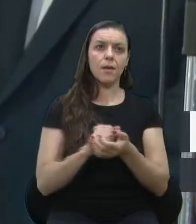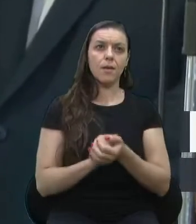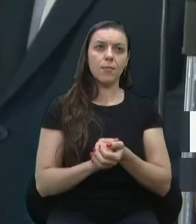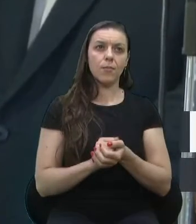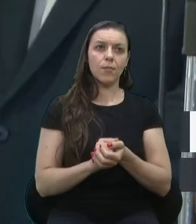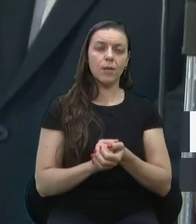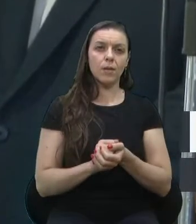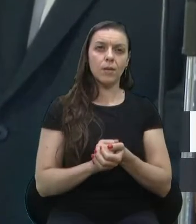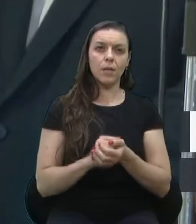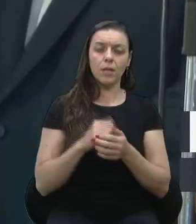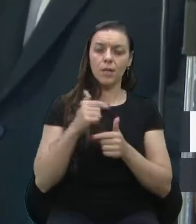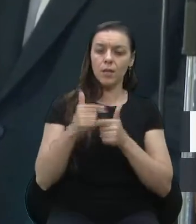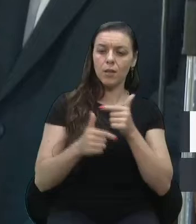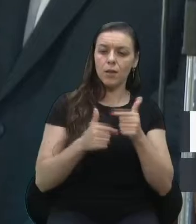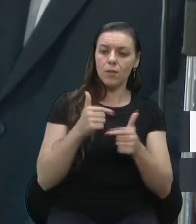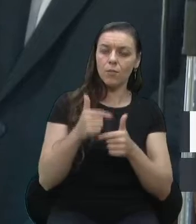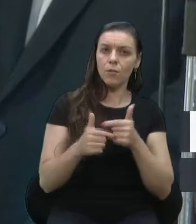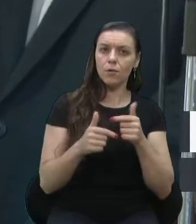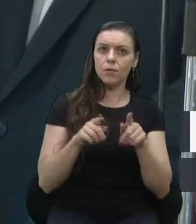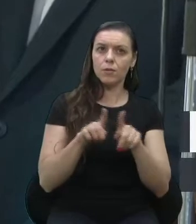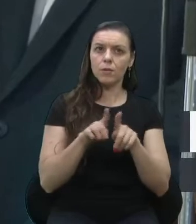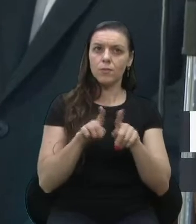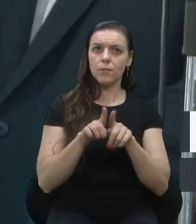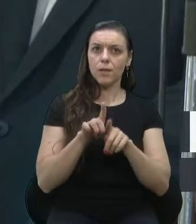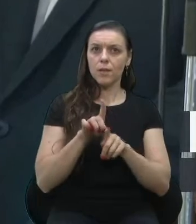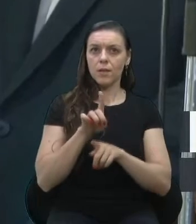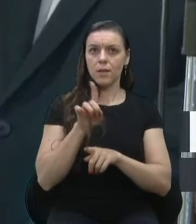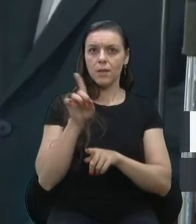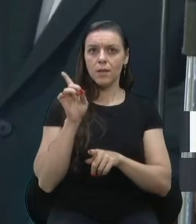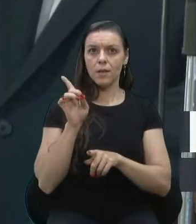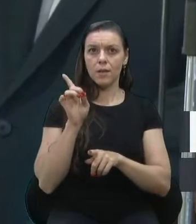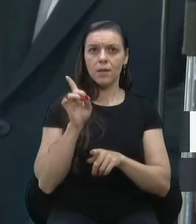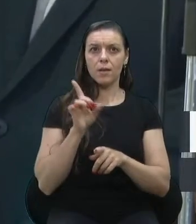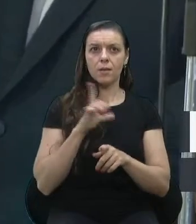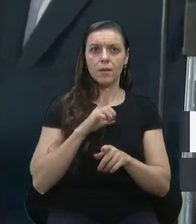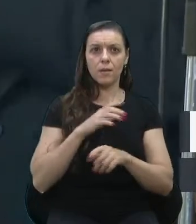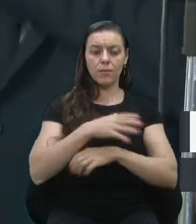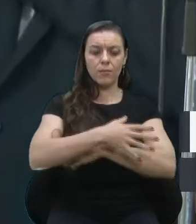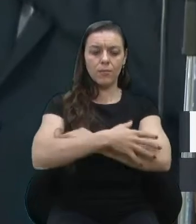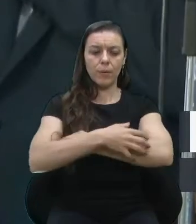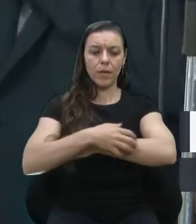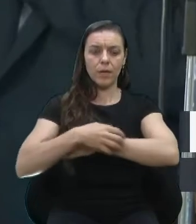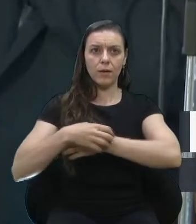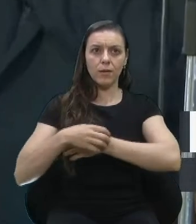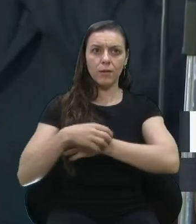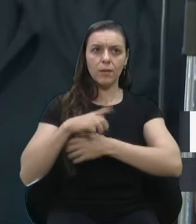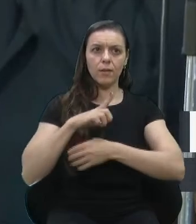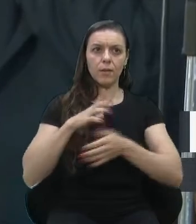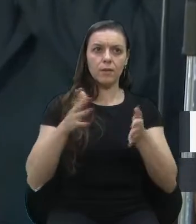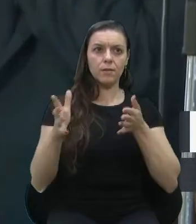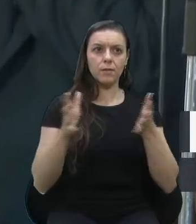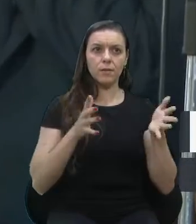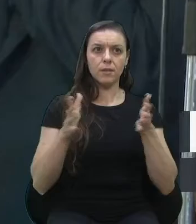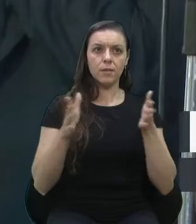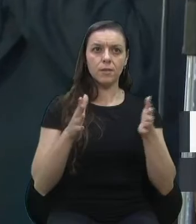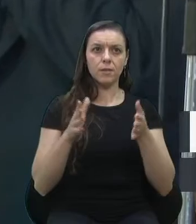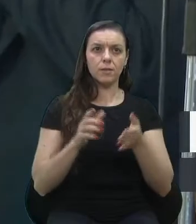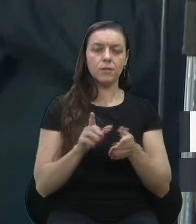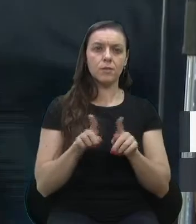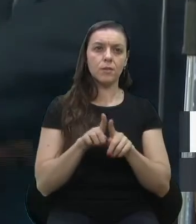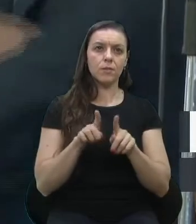que as pessoas que trabalham nos bastidores, lá de dentro das nossas periferias estão conseguindo ter acesso a esse